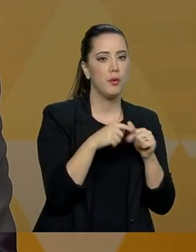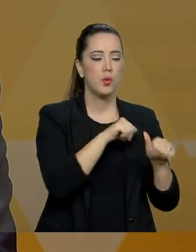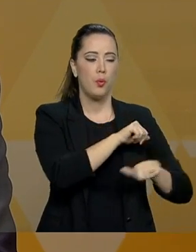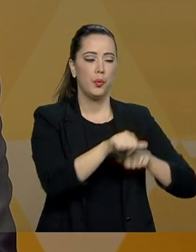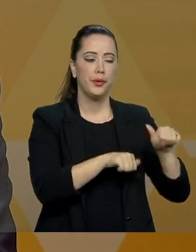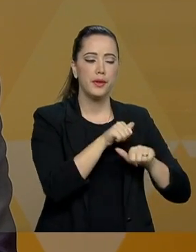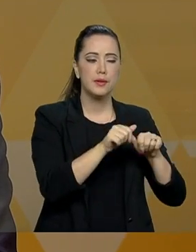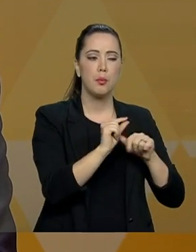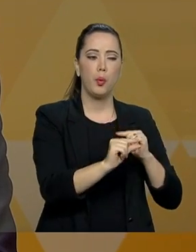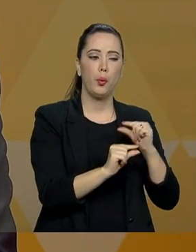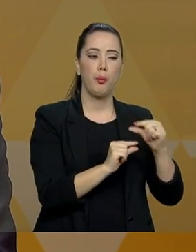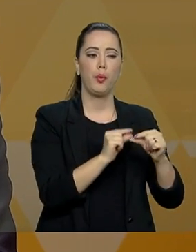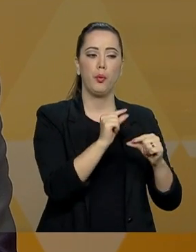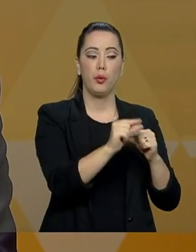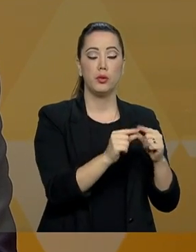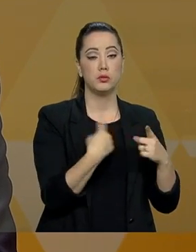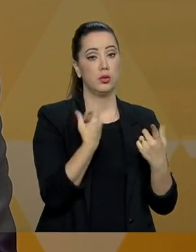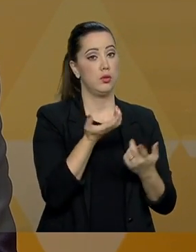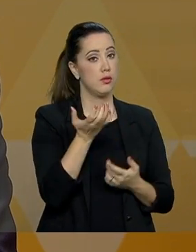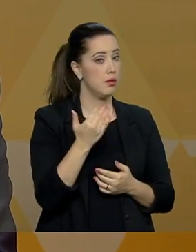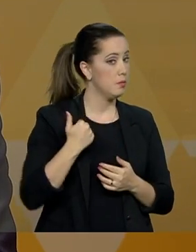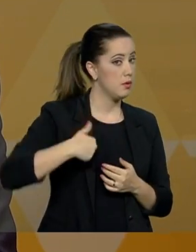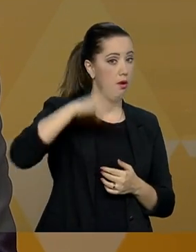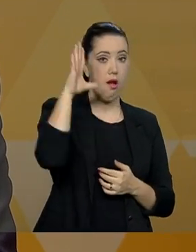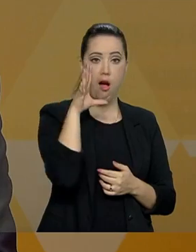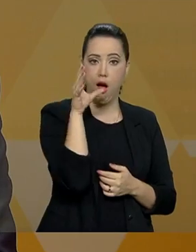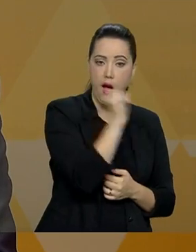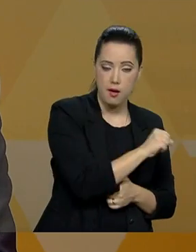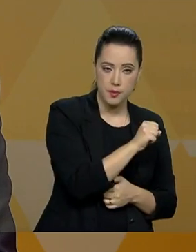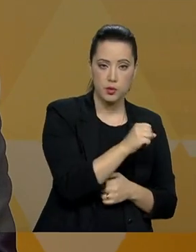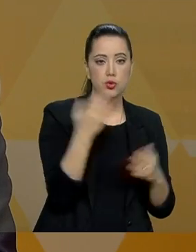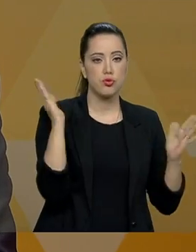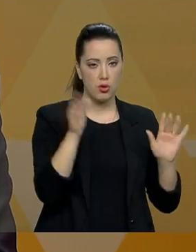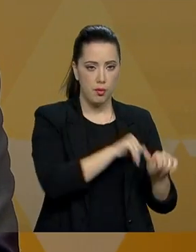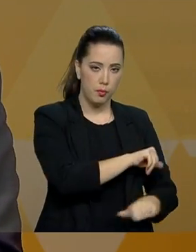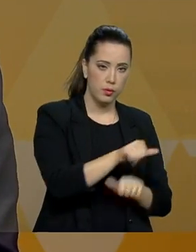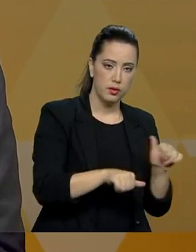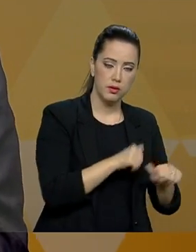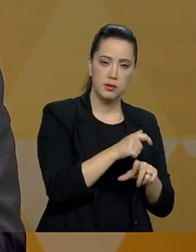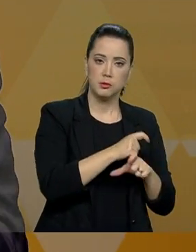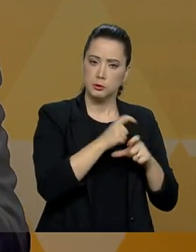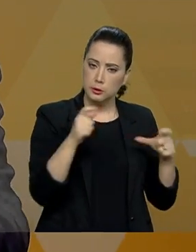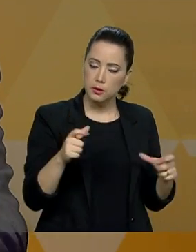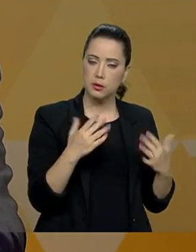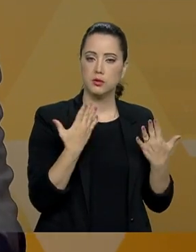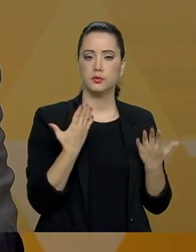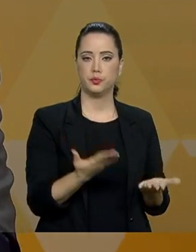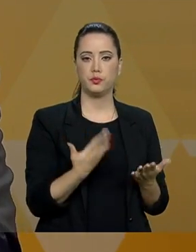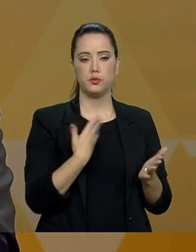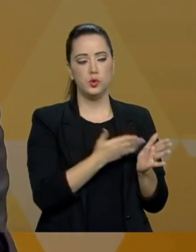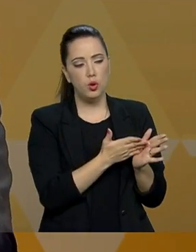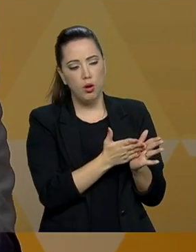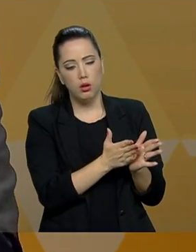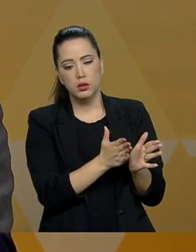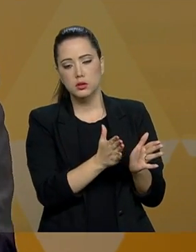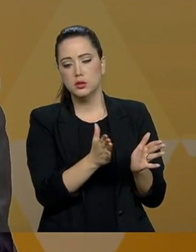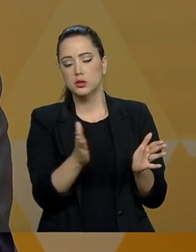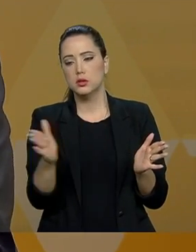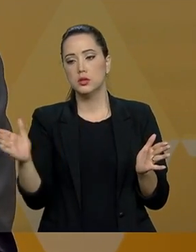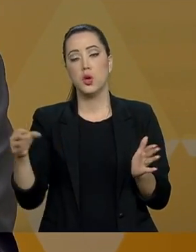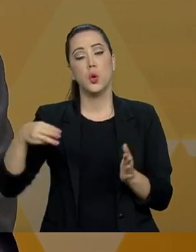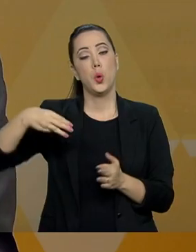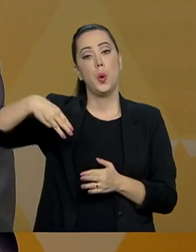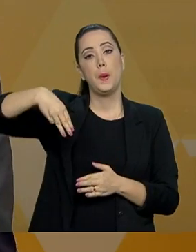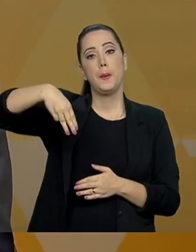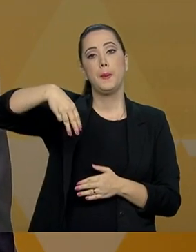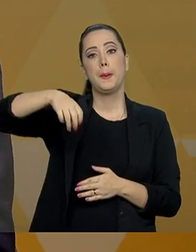logo uma reforma mais ambiciosa nesse processo. E nesse intervalo do México até a Argentina,